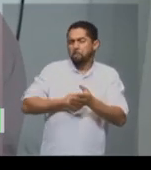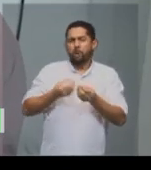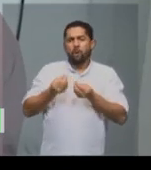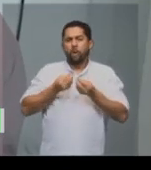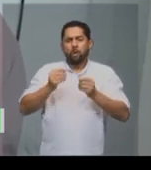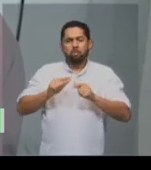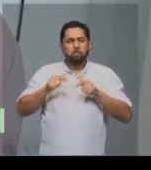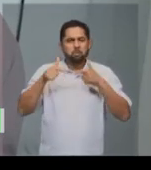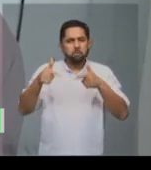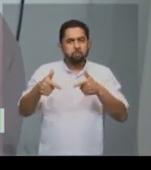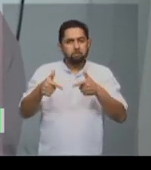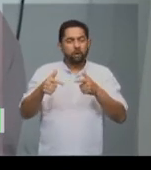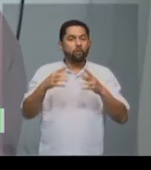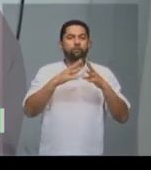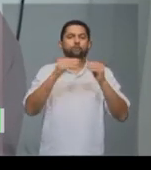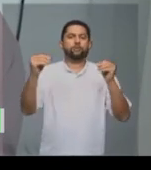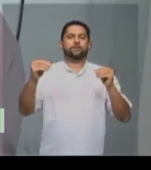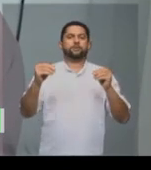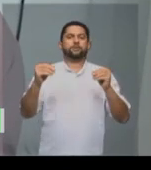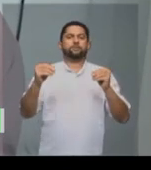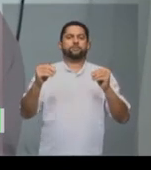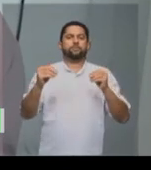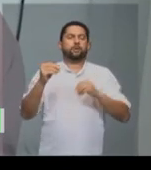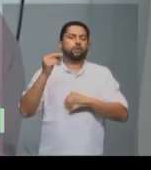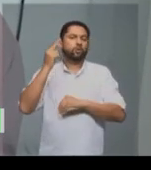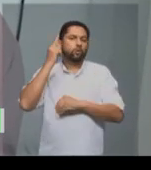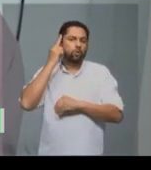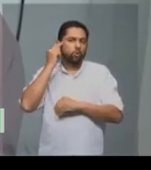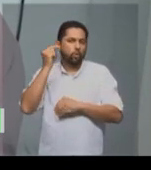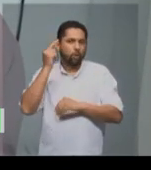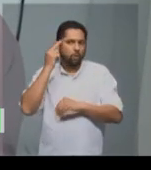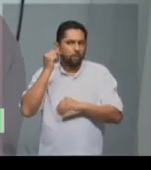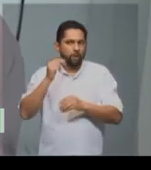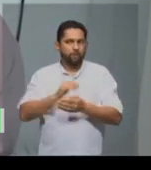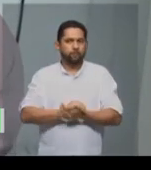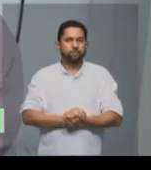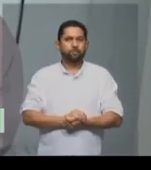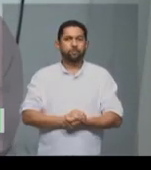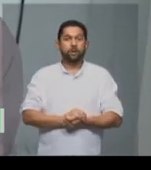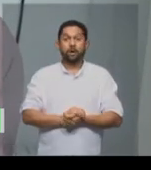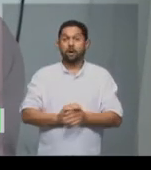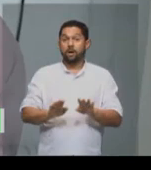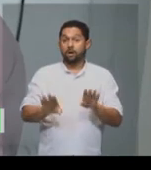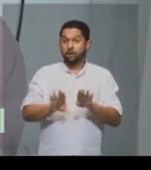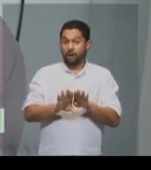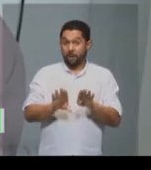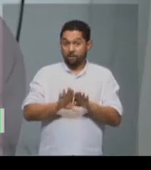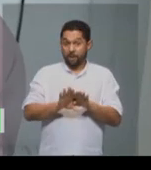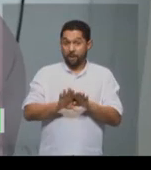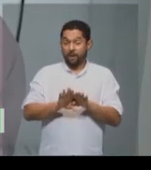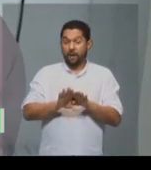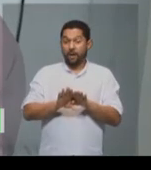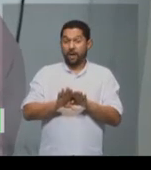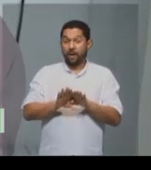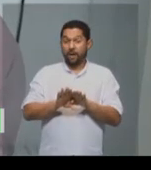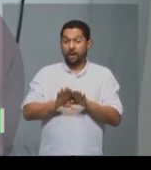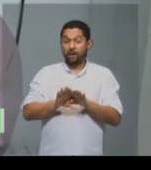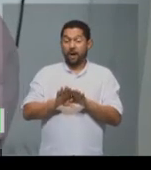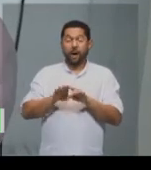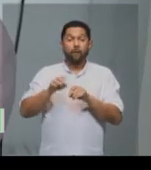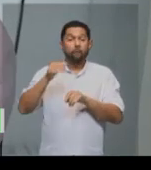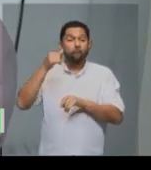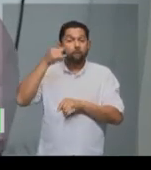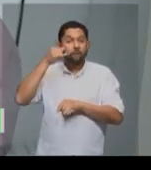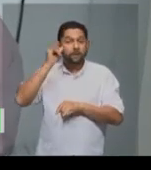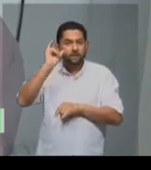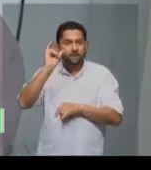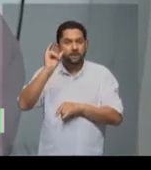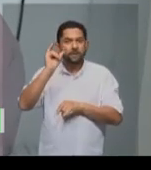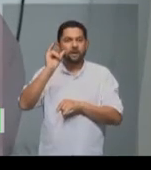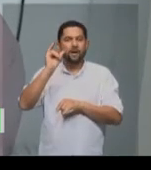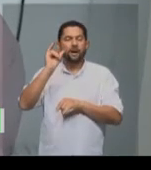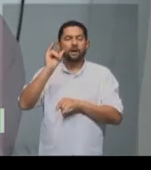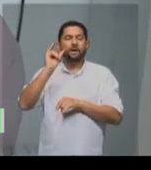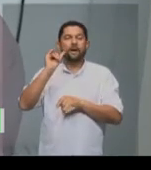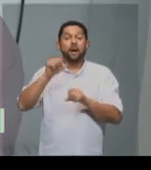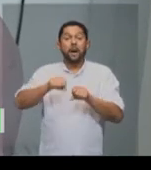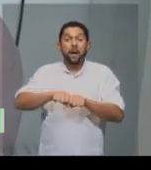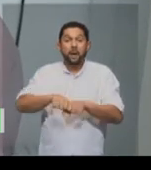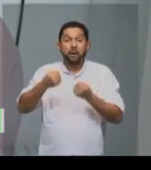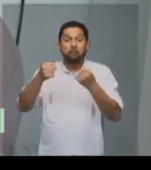resistência muito comum. Quebrar o maquinário das fazendas, então, o boicote das lavouras,